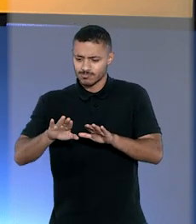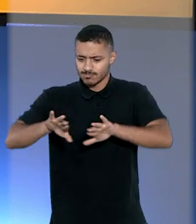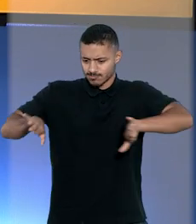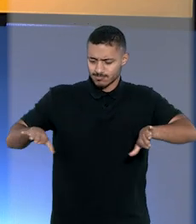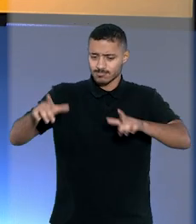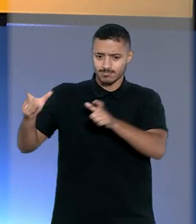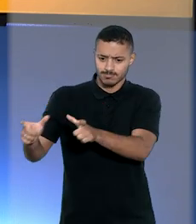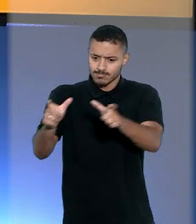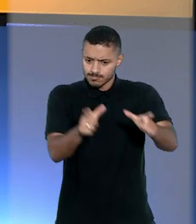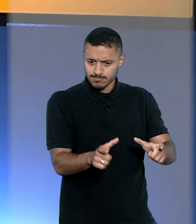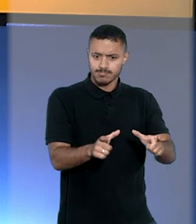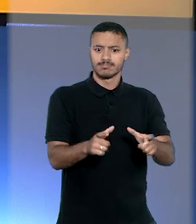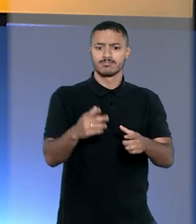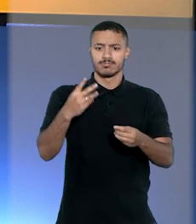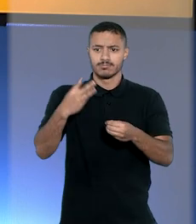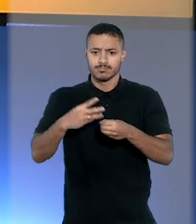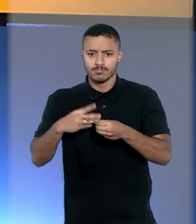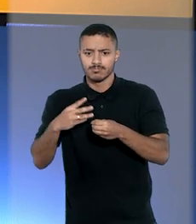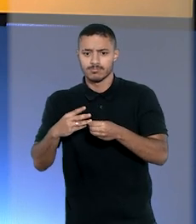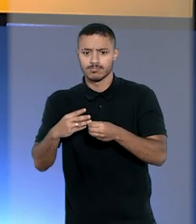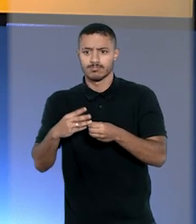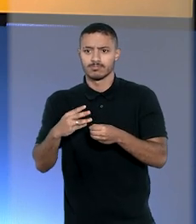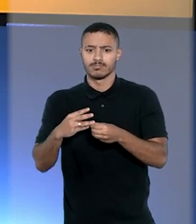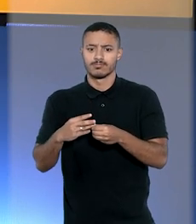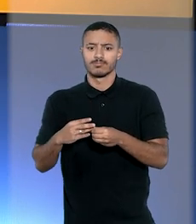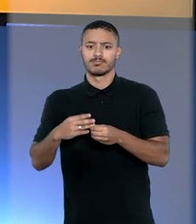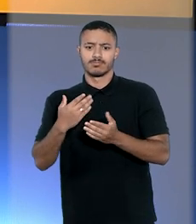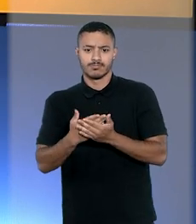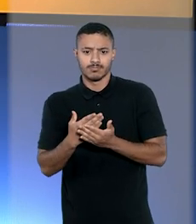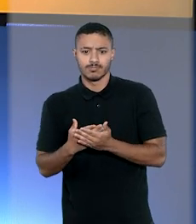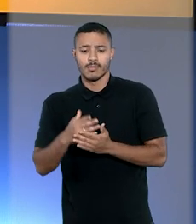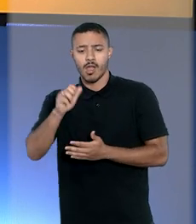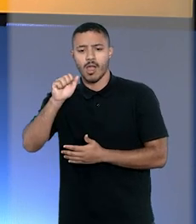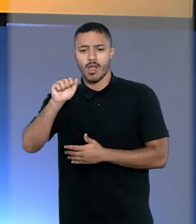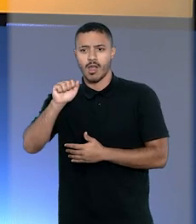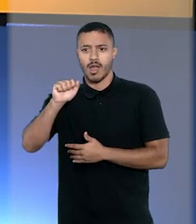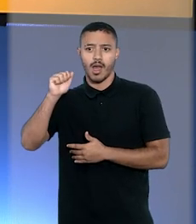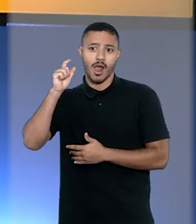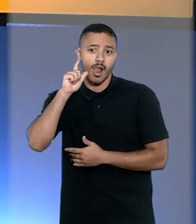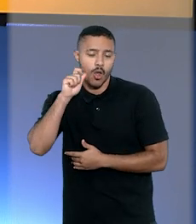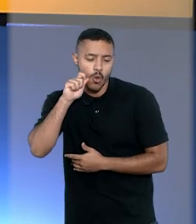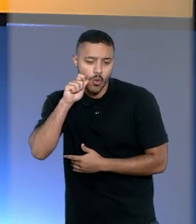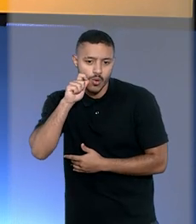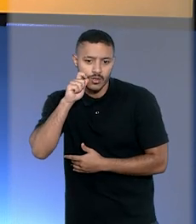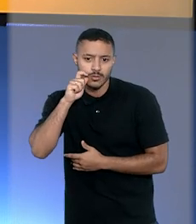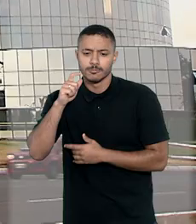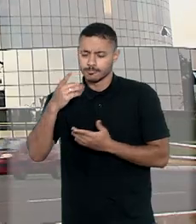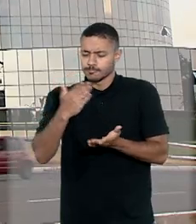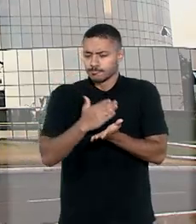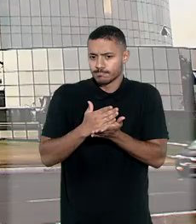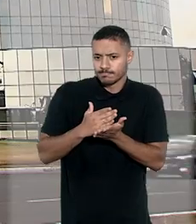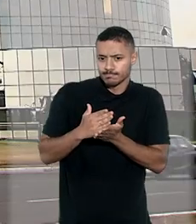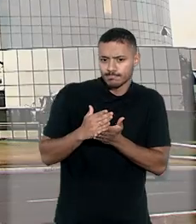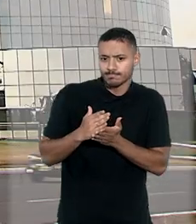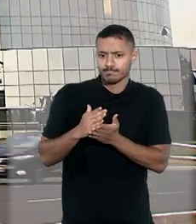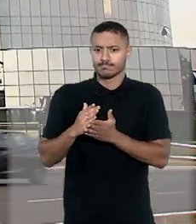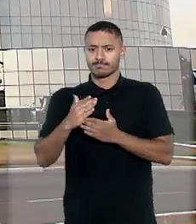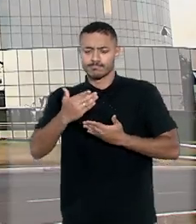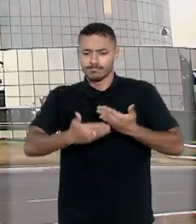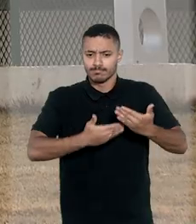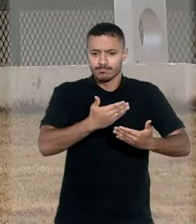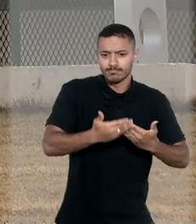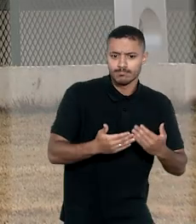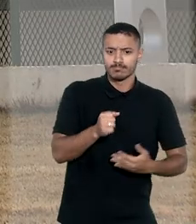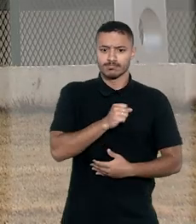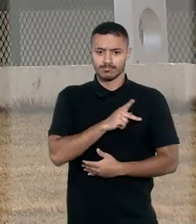com a qual dividem o mesmo território no município de Porto Real, do Colégio, em Alagoas. O caso teve origem em